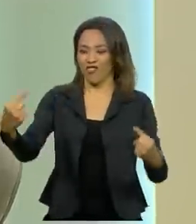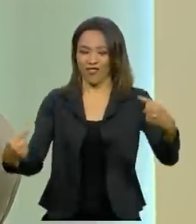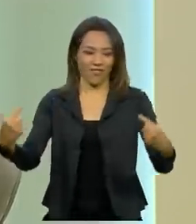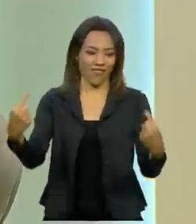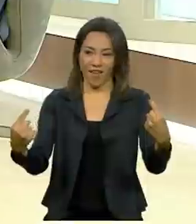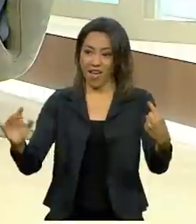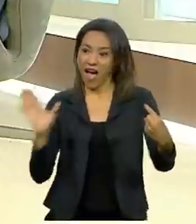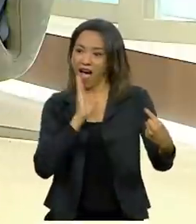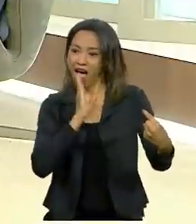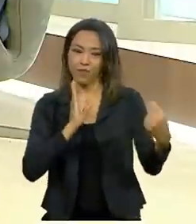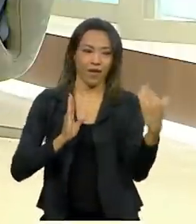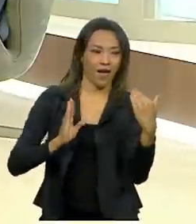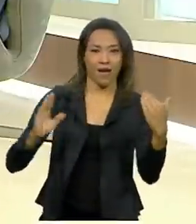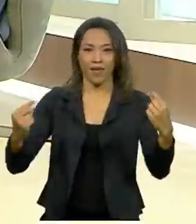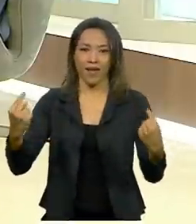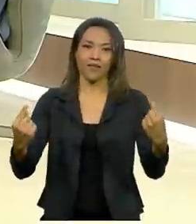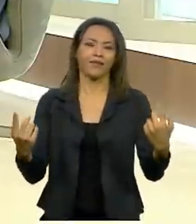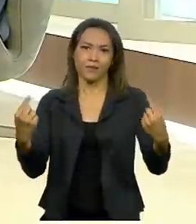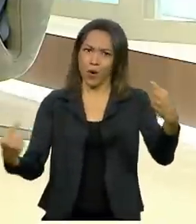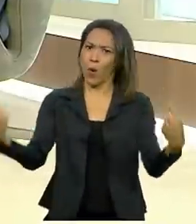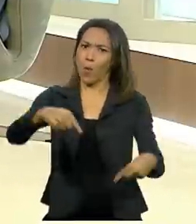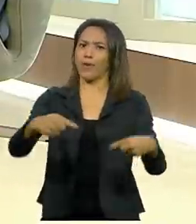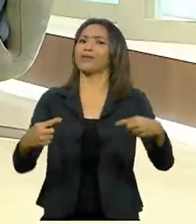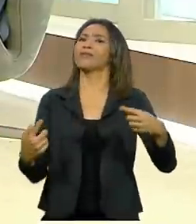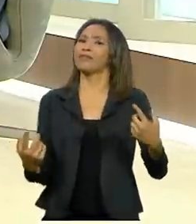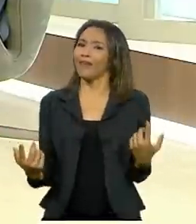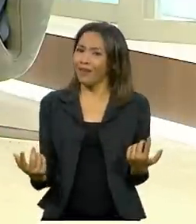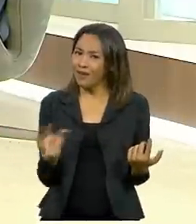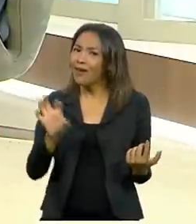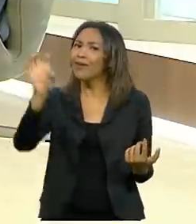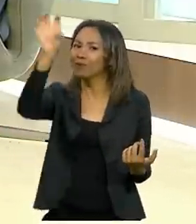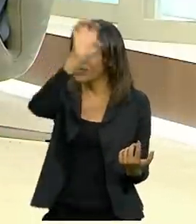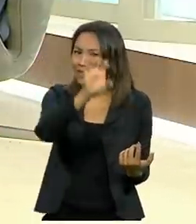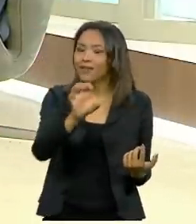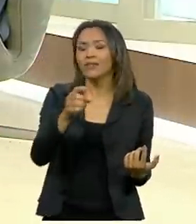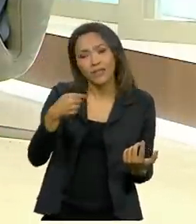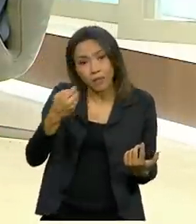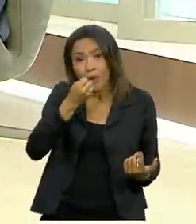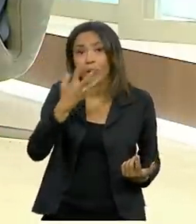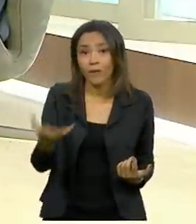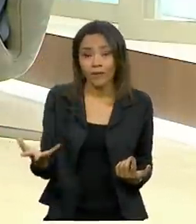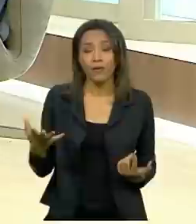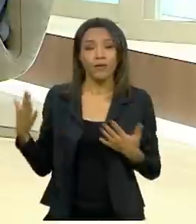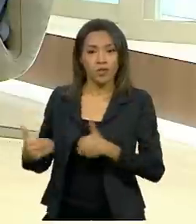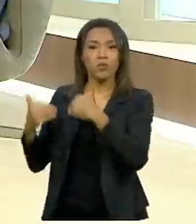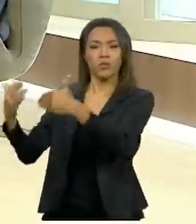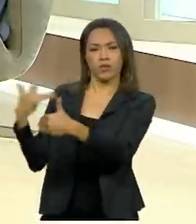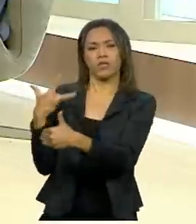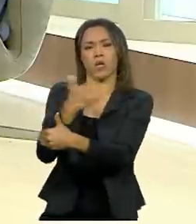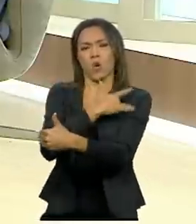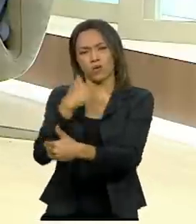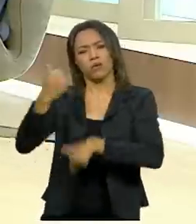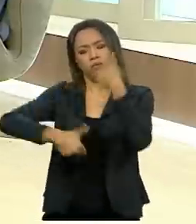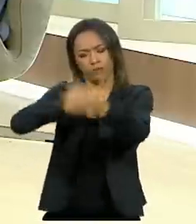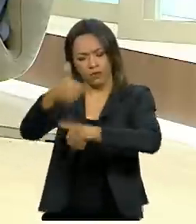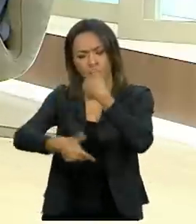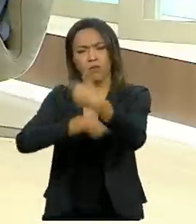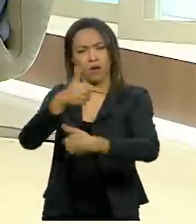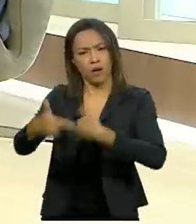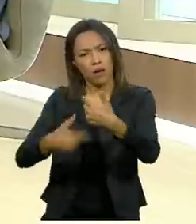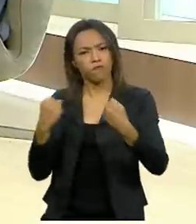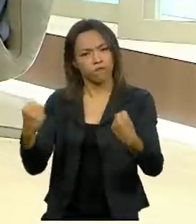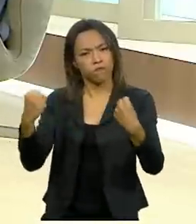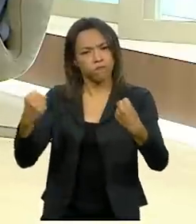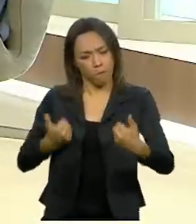rápido, não é? Então, é até uma competição boa, né? E o Ministério da Saúde tem trabalhado fortemente para